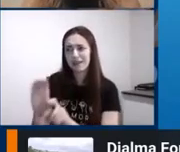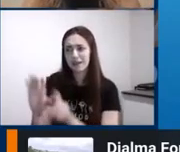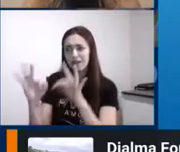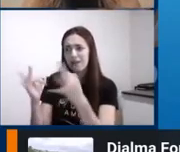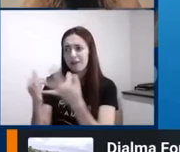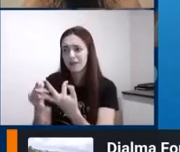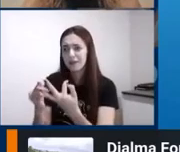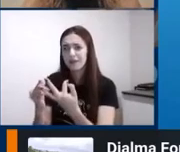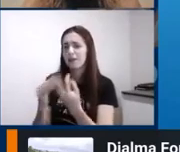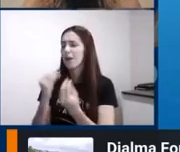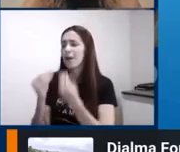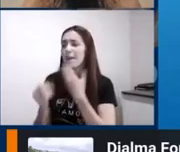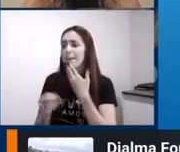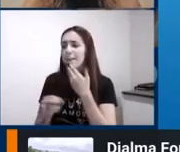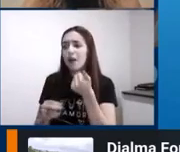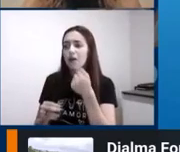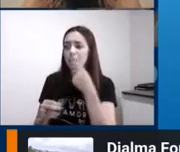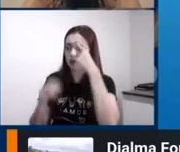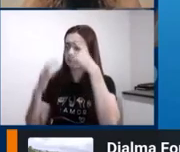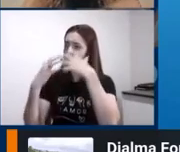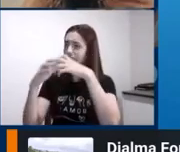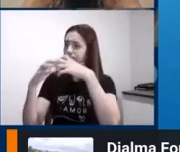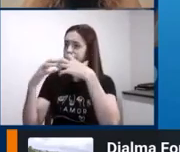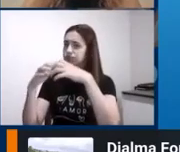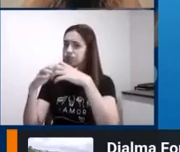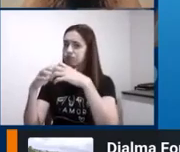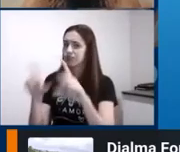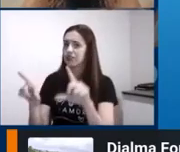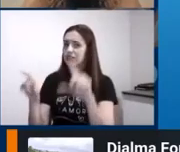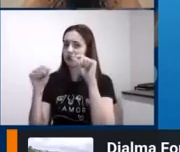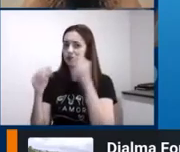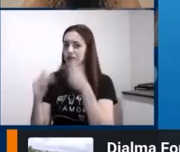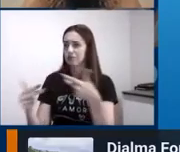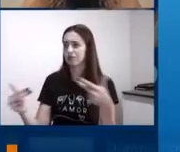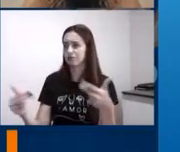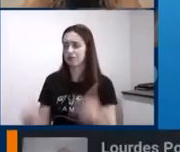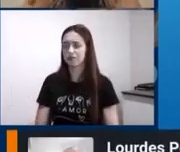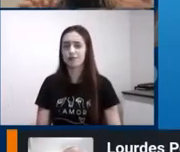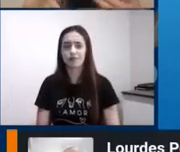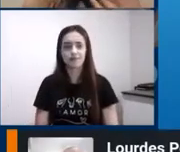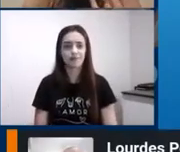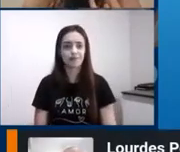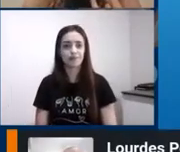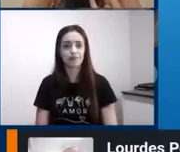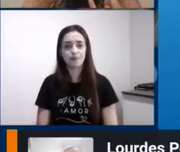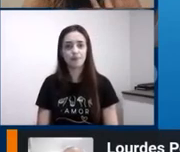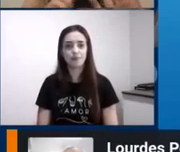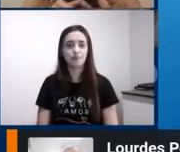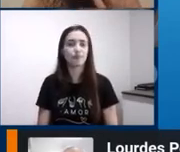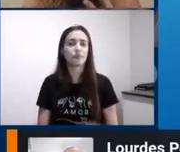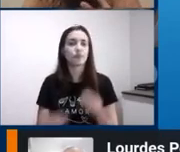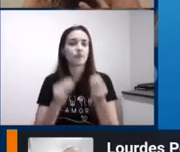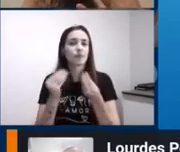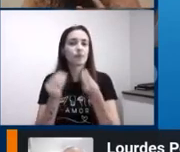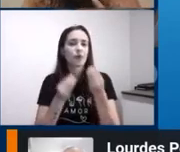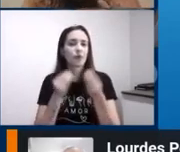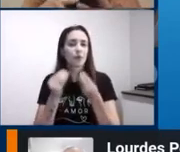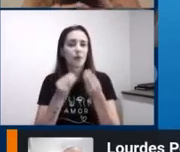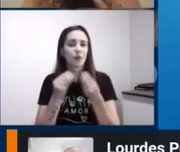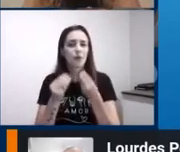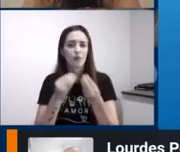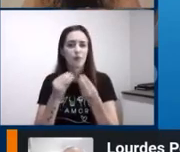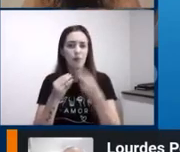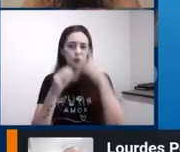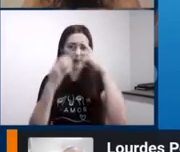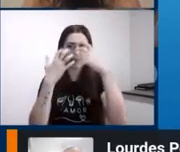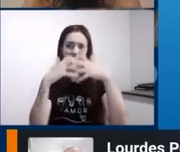funcionamento essas funções podem falhar se eu tiver com medo se eu tiver cansado se eu tiver